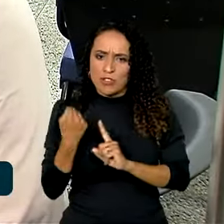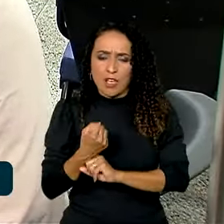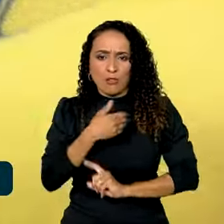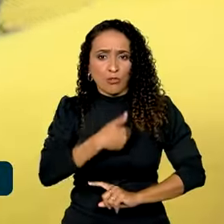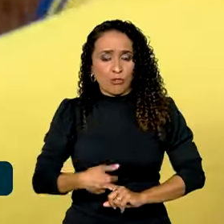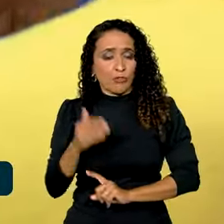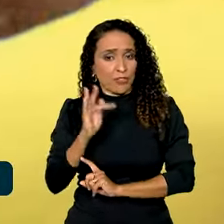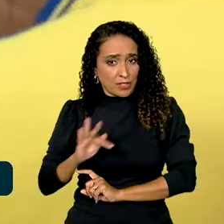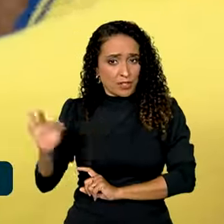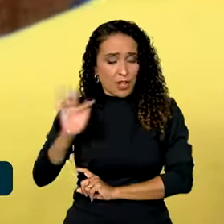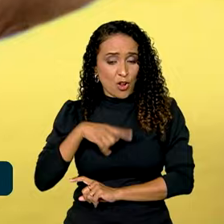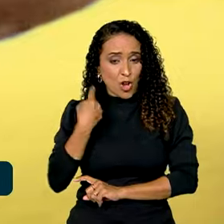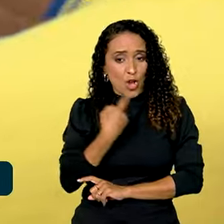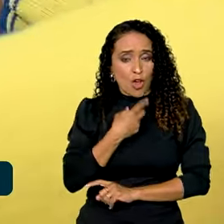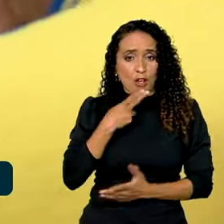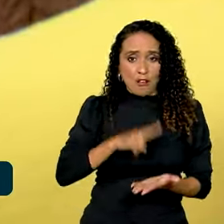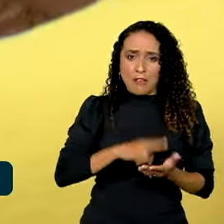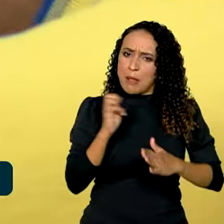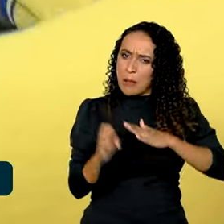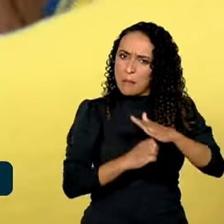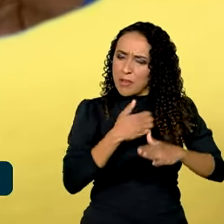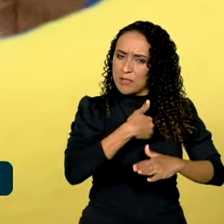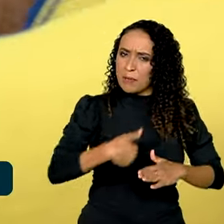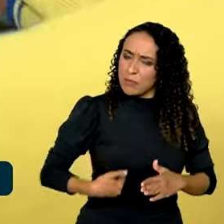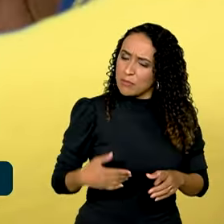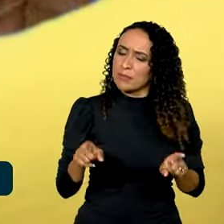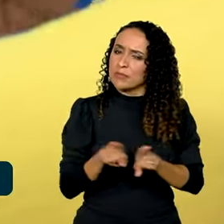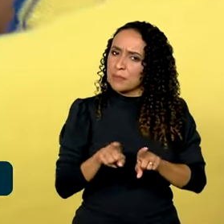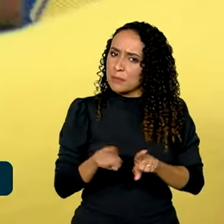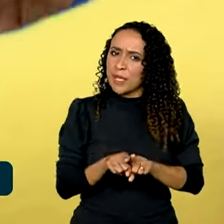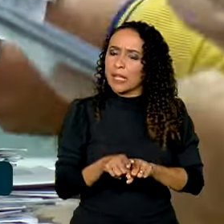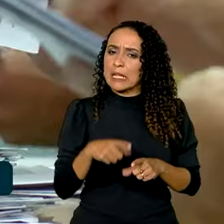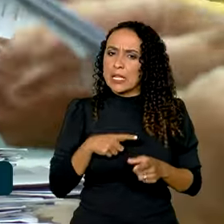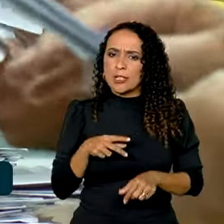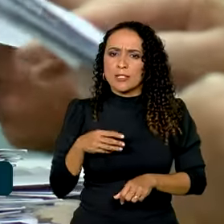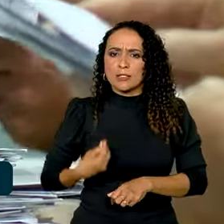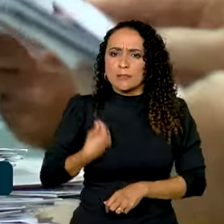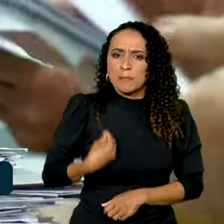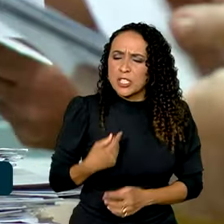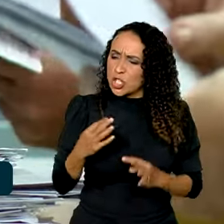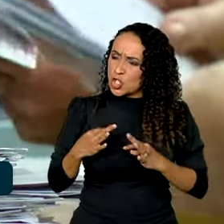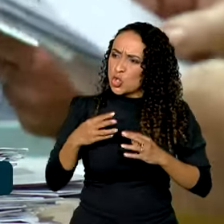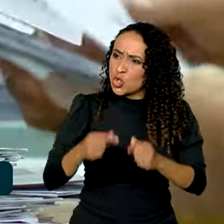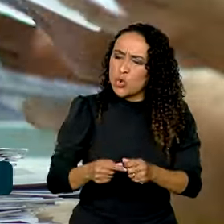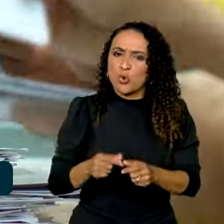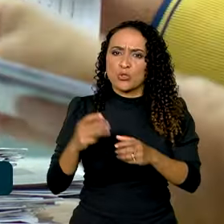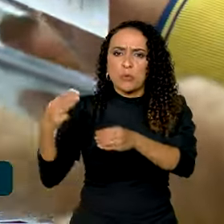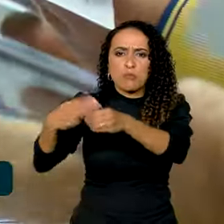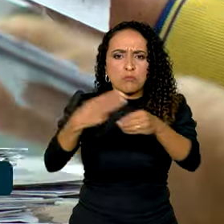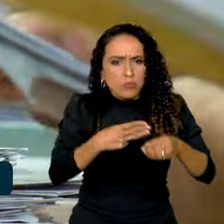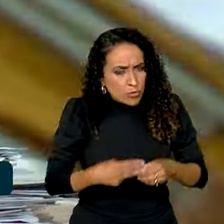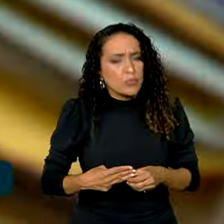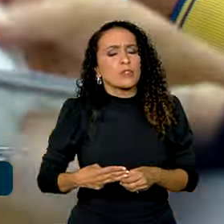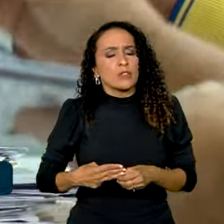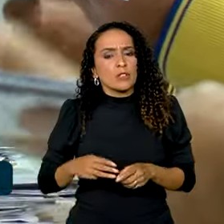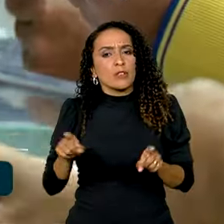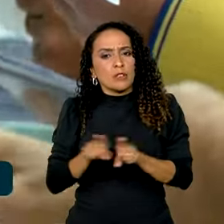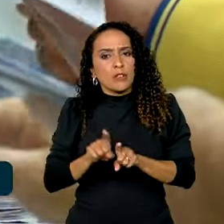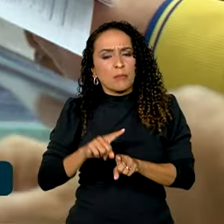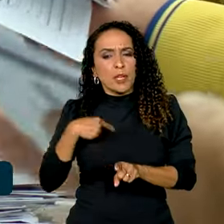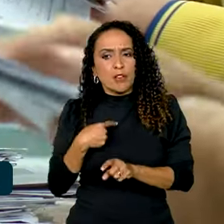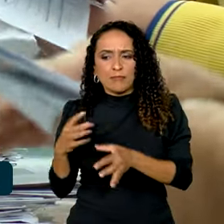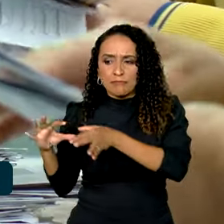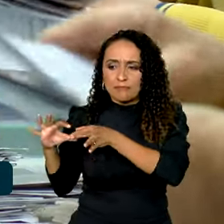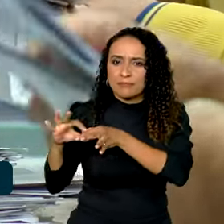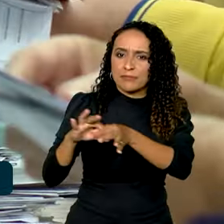federal e nós, uma empresa pública também, que está presente em todos os municípios. Então, a gente se